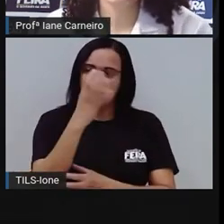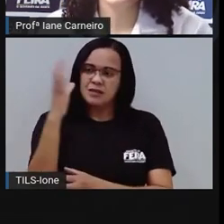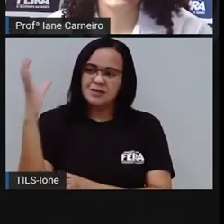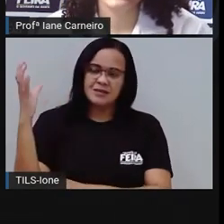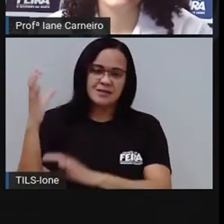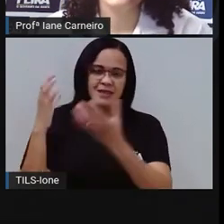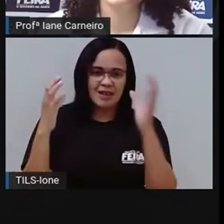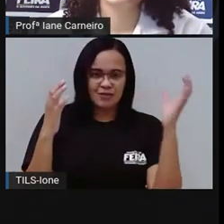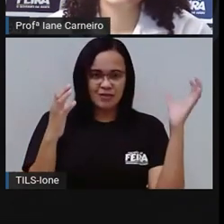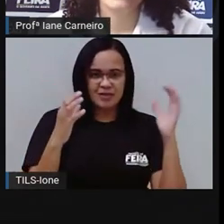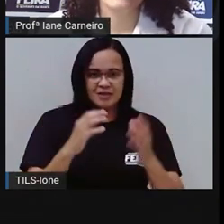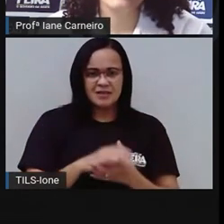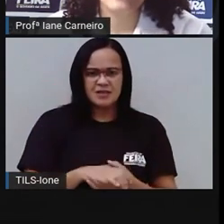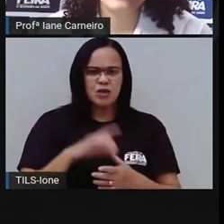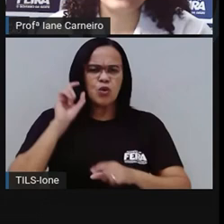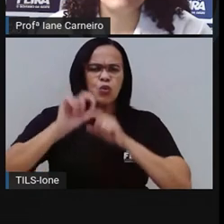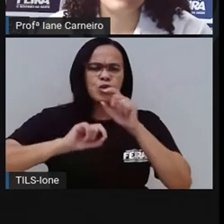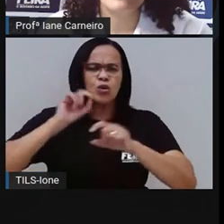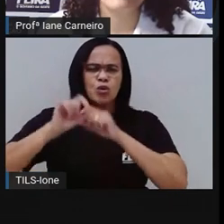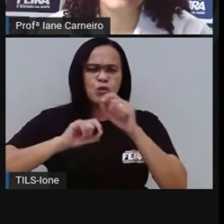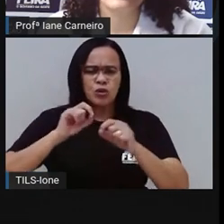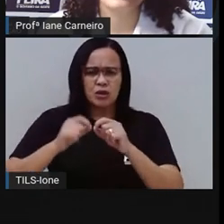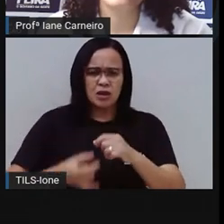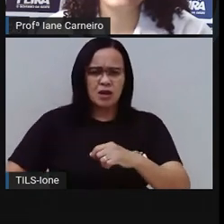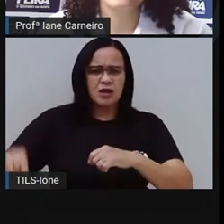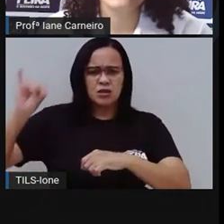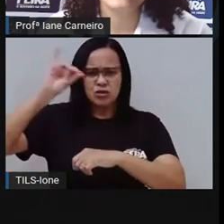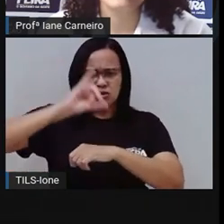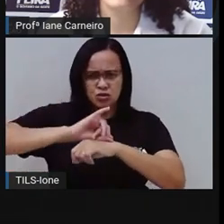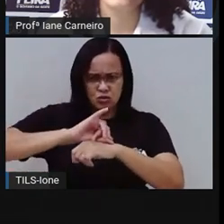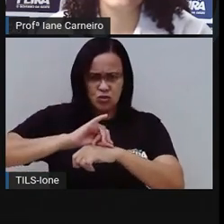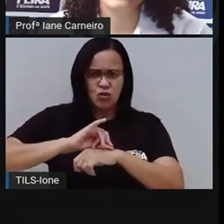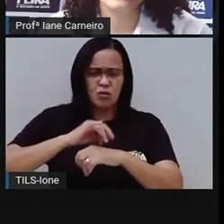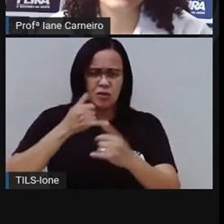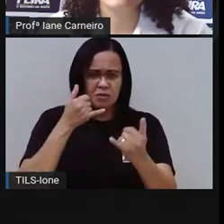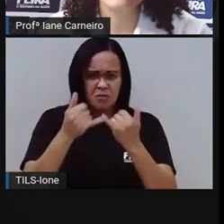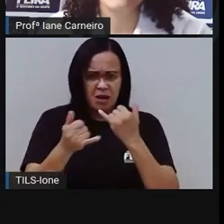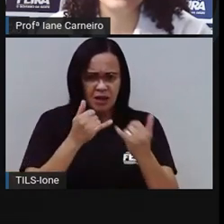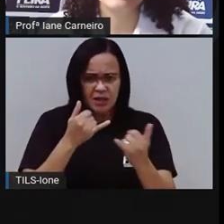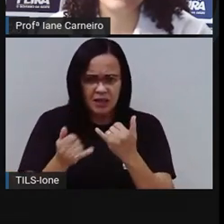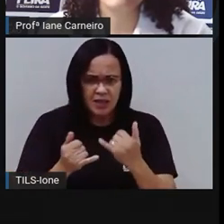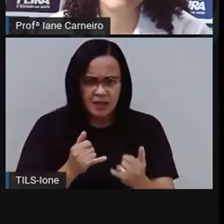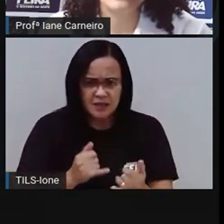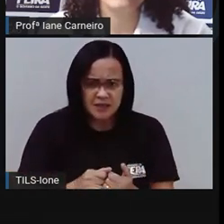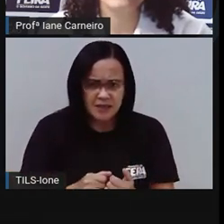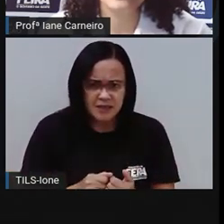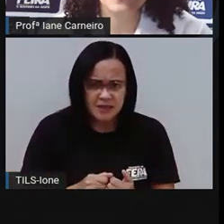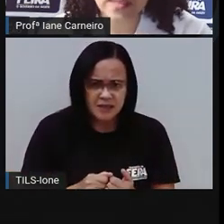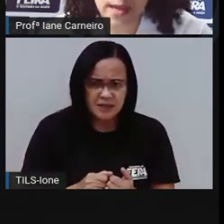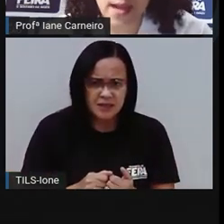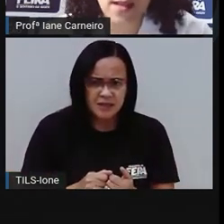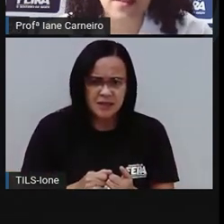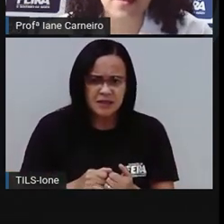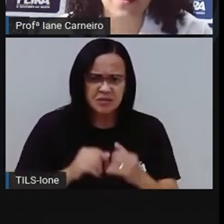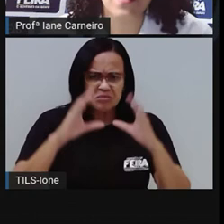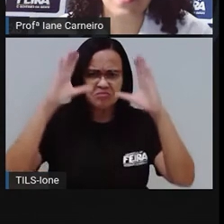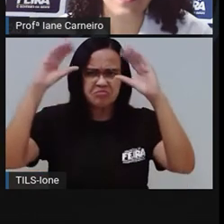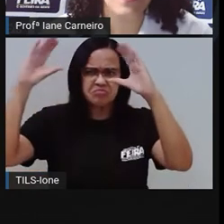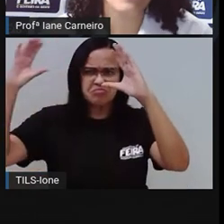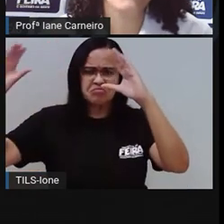O que é o que é? Sobe para a riba, parece nuvem. Fica nas nuvens, mas não é nuvem. O será?